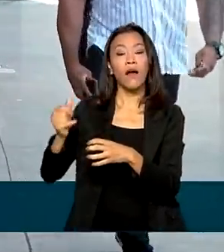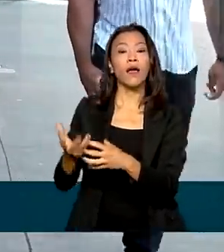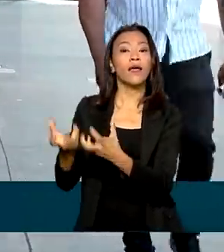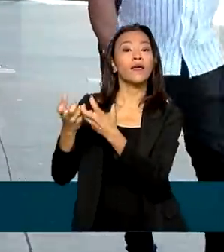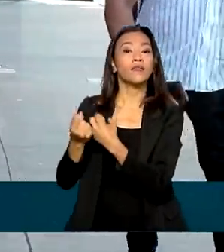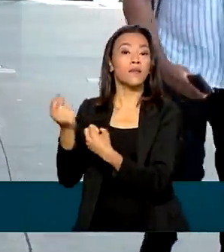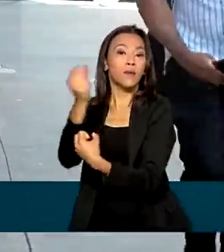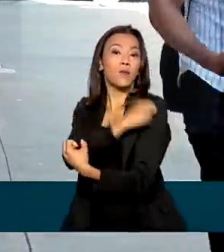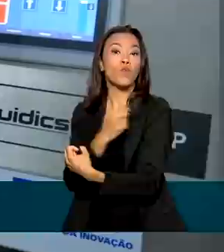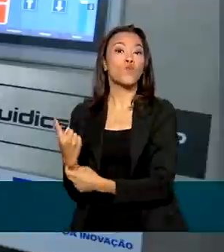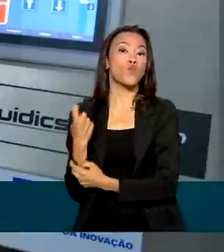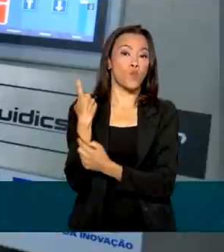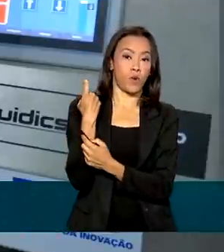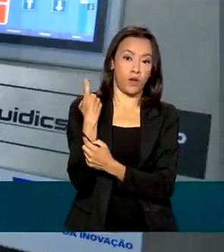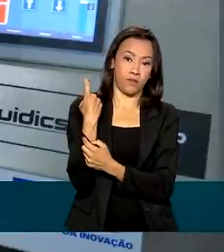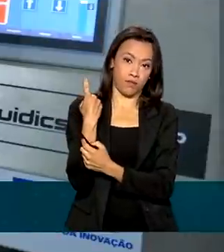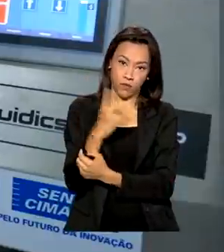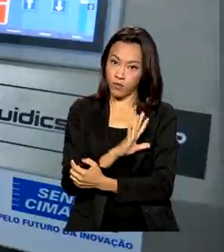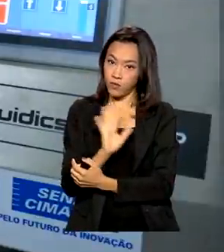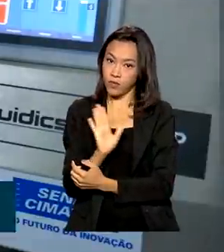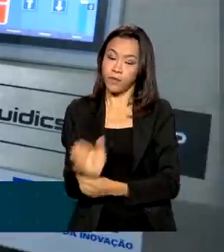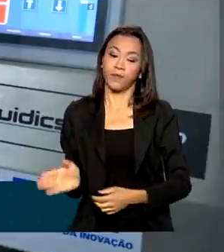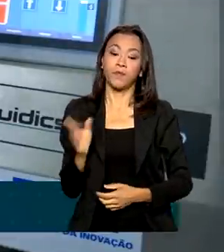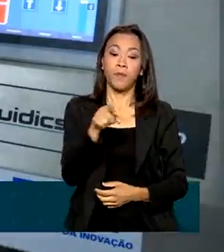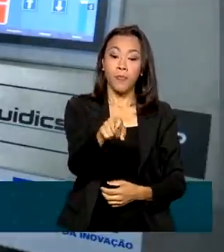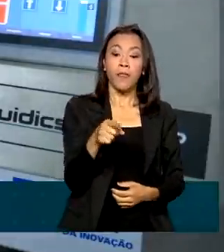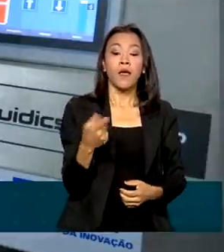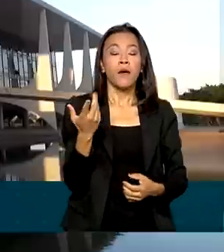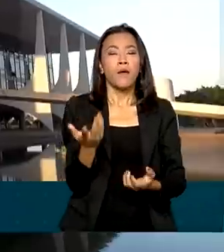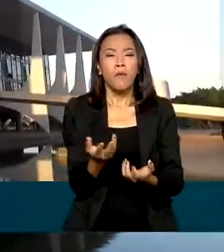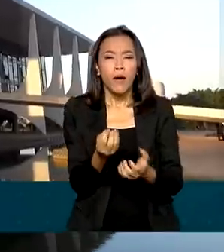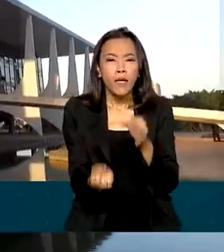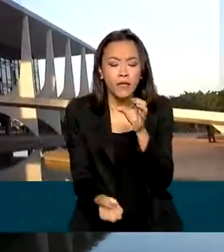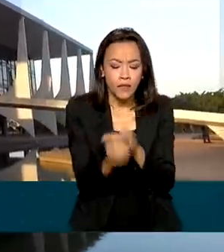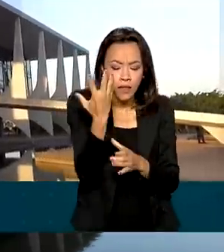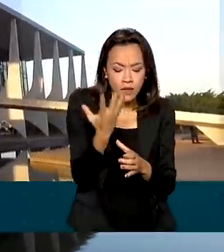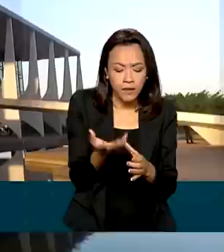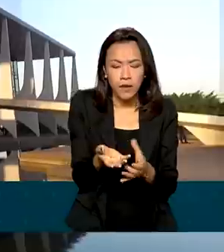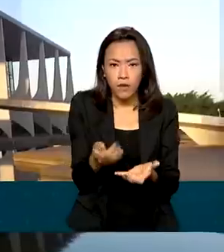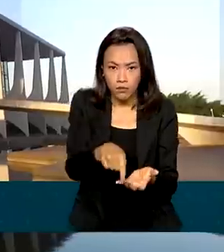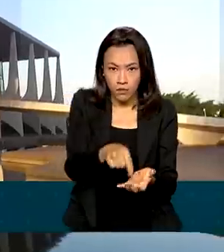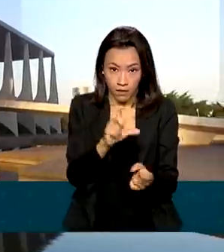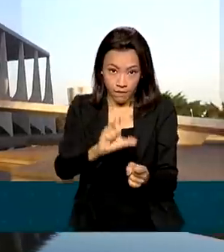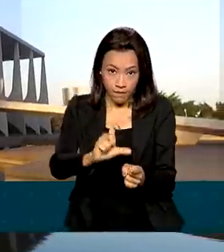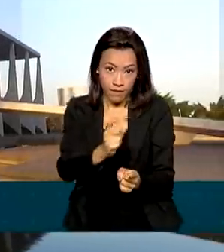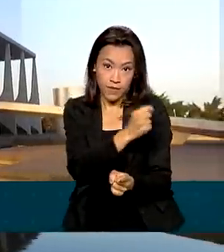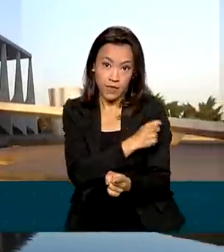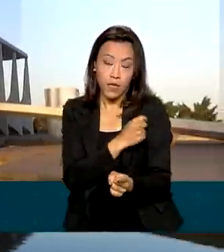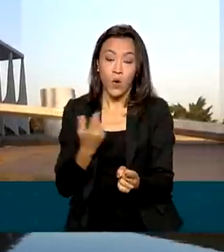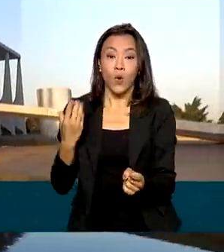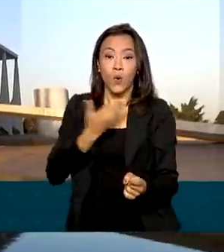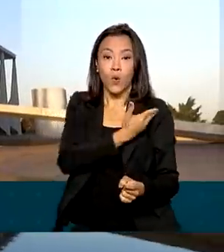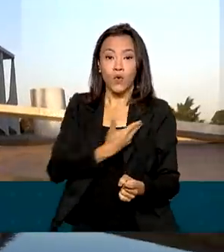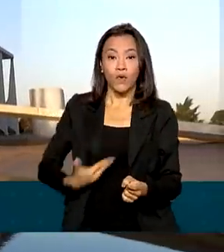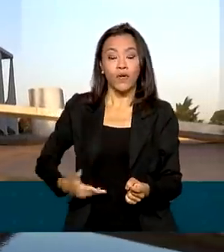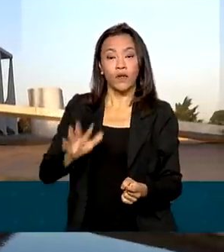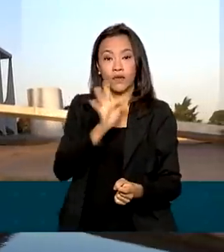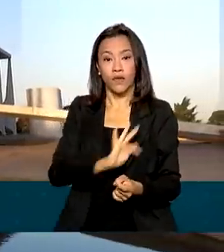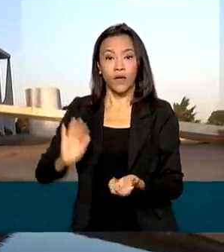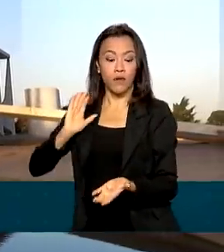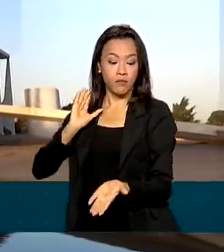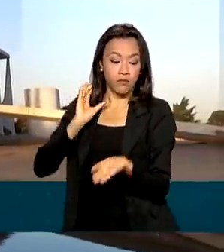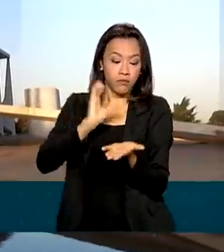dose única da vacina. Para o desenvolvimento do imunizante, o governo federal está investindo cerca de 350